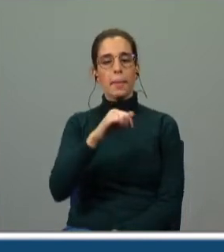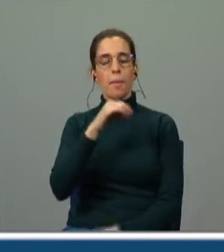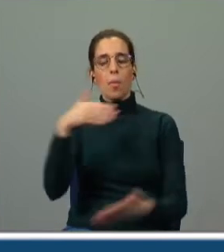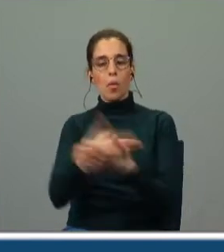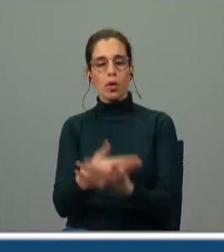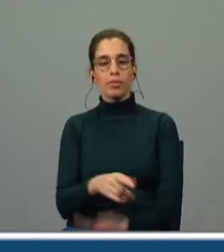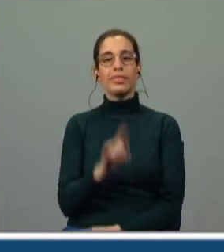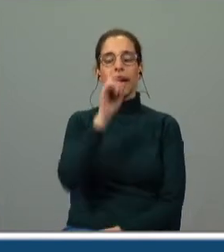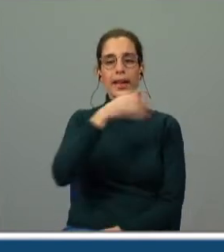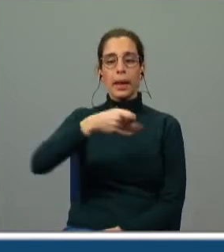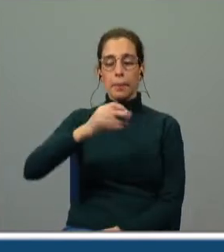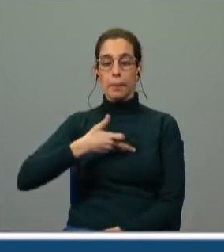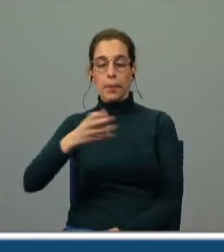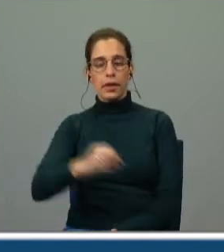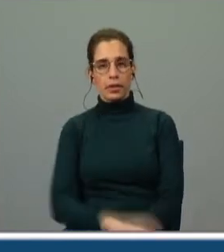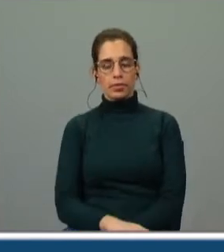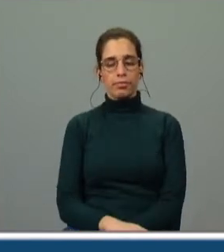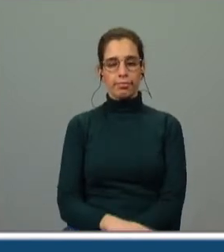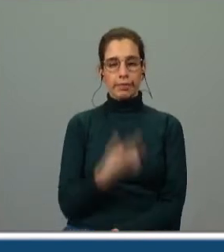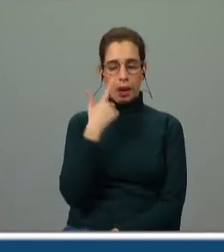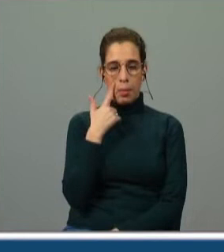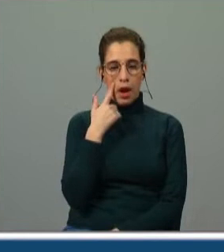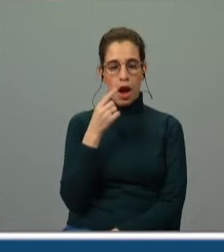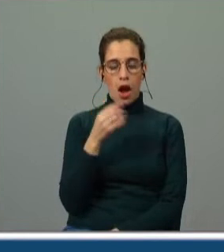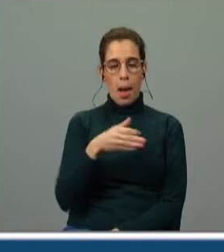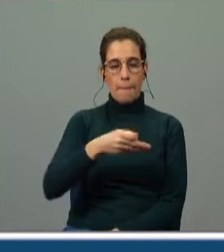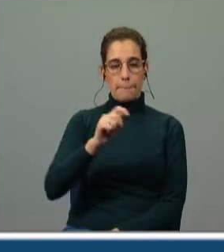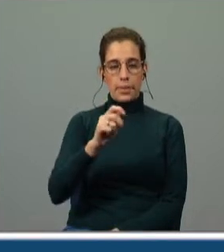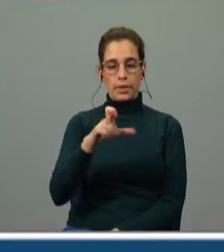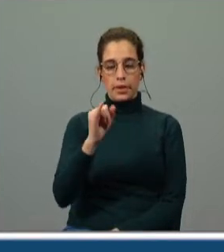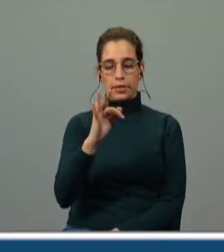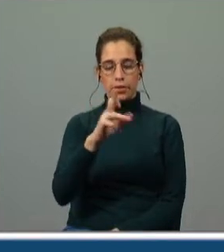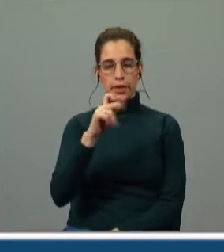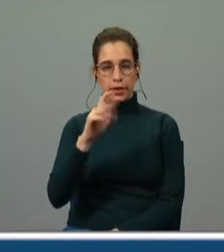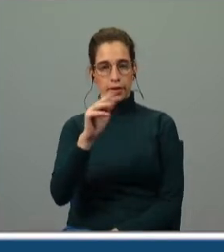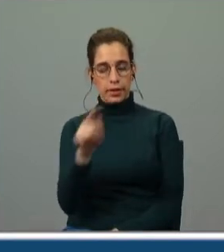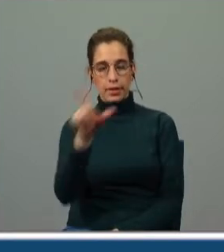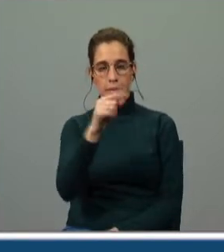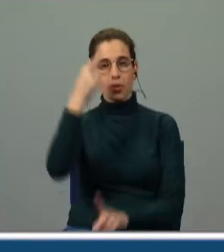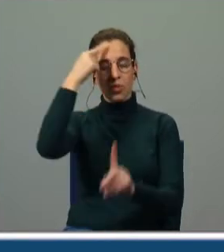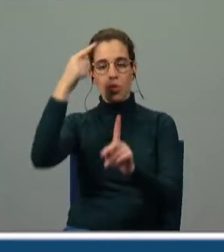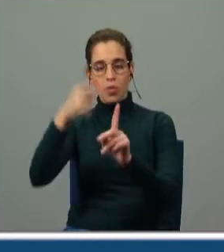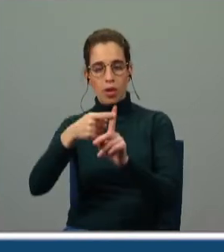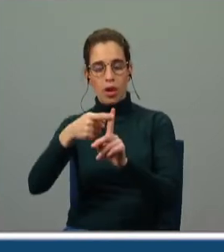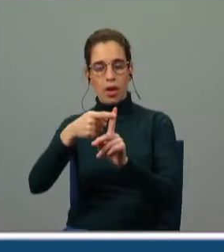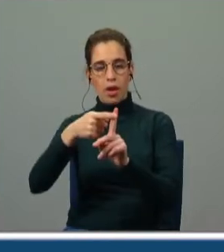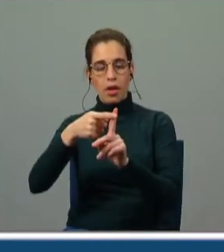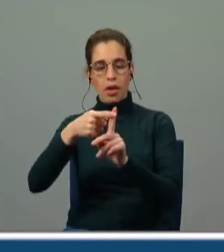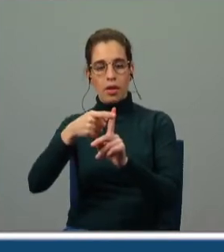morre? Pedro repara como a perífrase também serve para quê? para servir